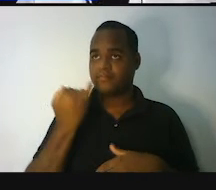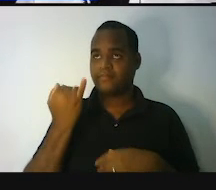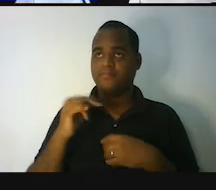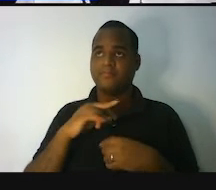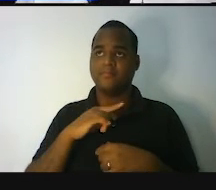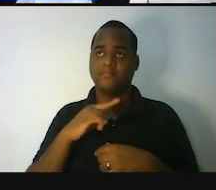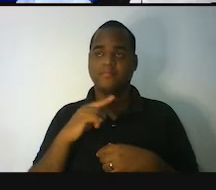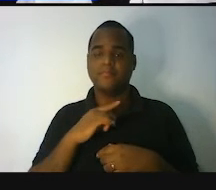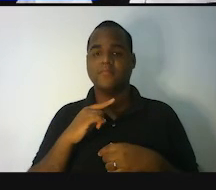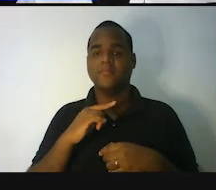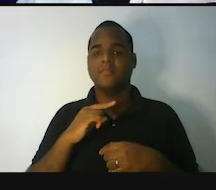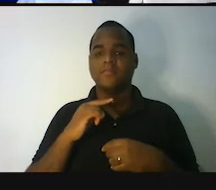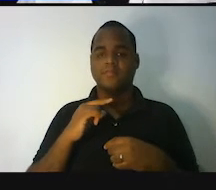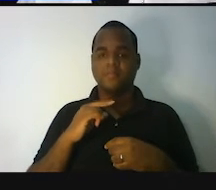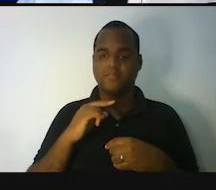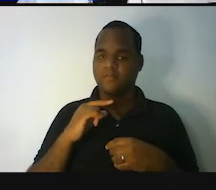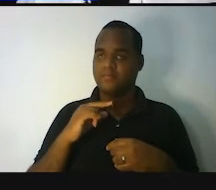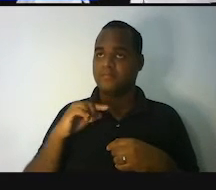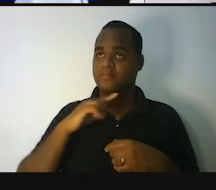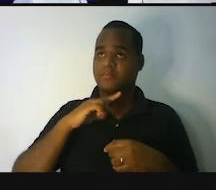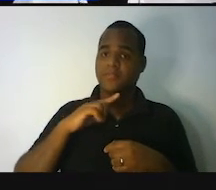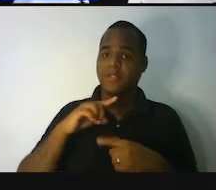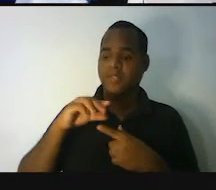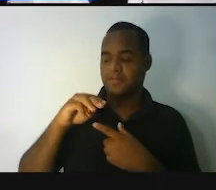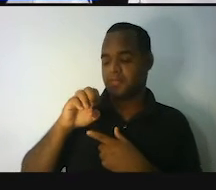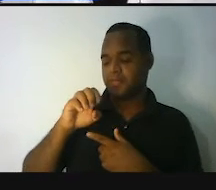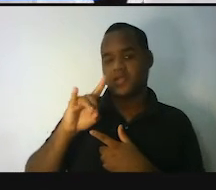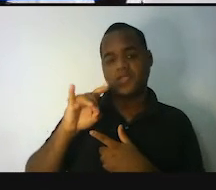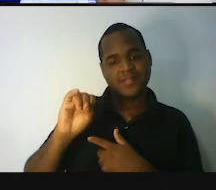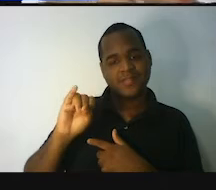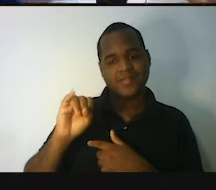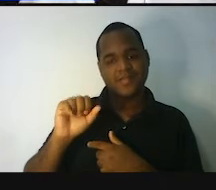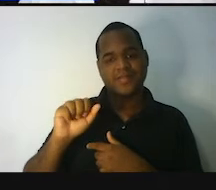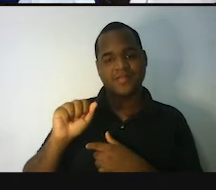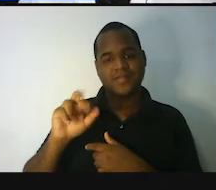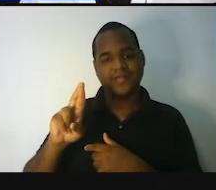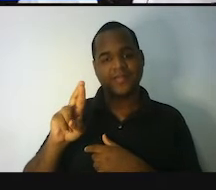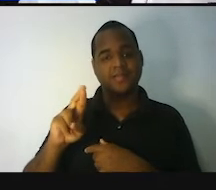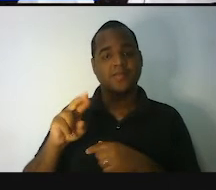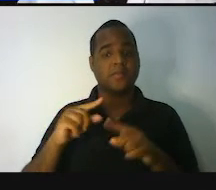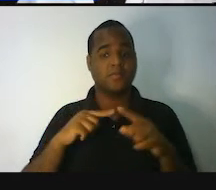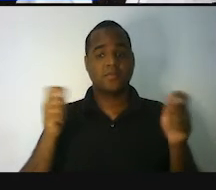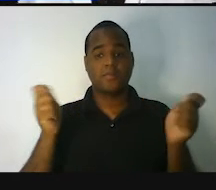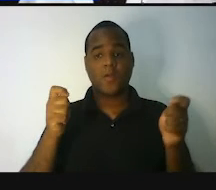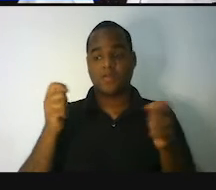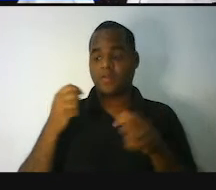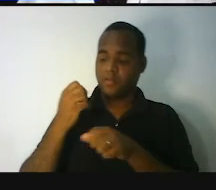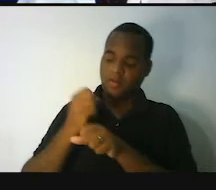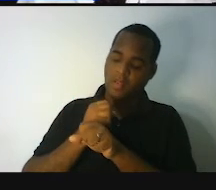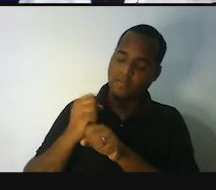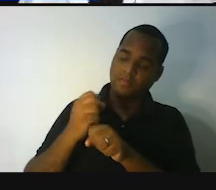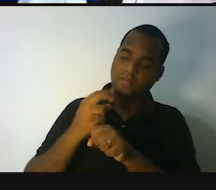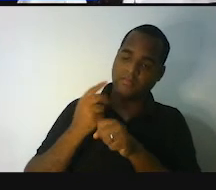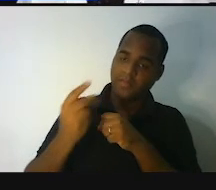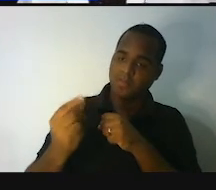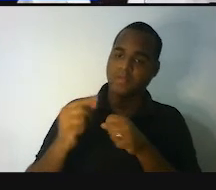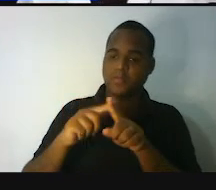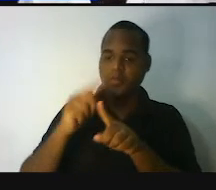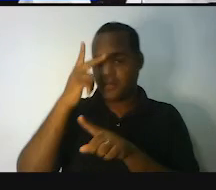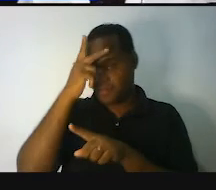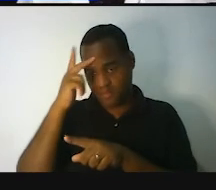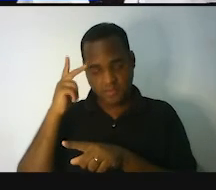surgisse essa coisa de medir. Então, ao longo do tempo, vários povos, várias